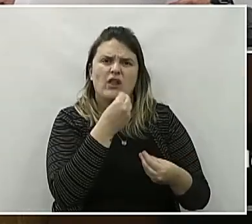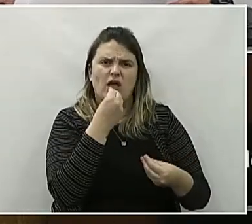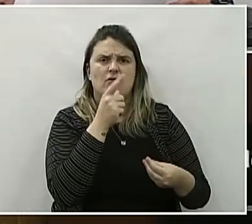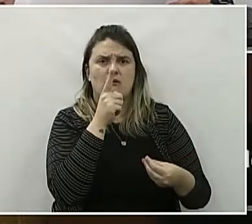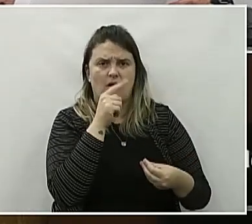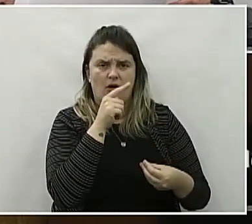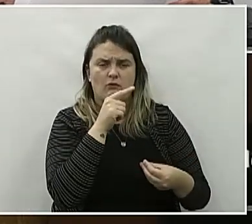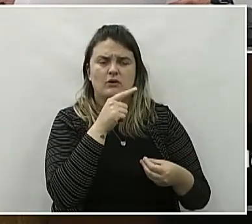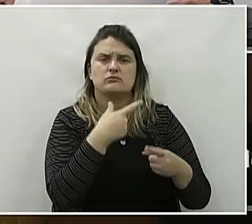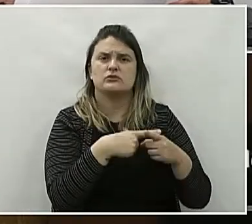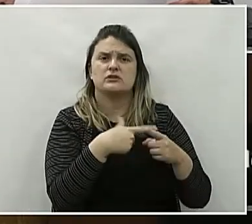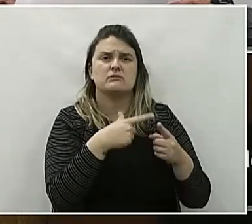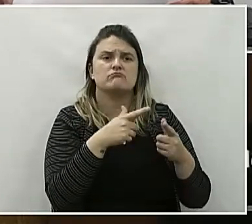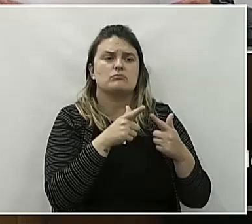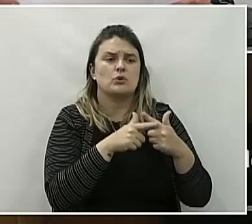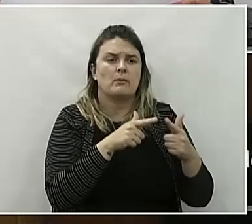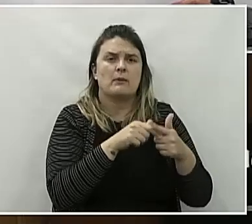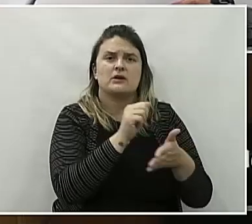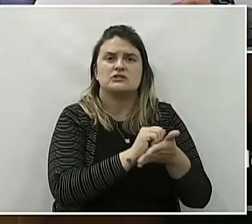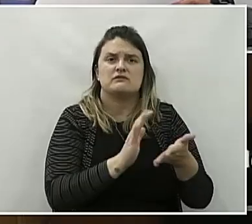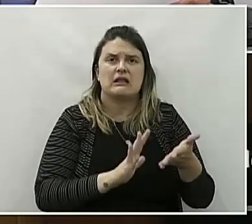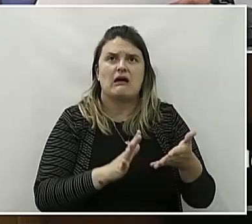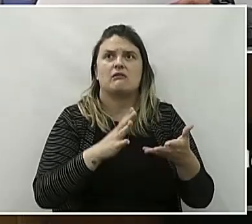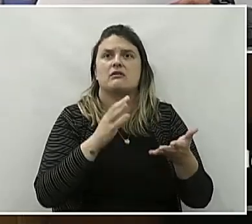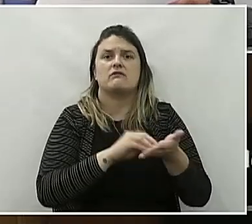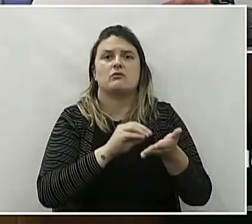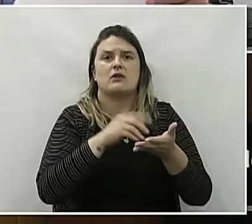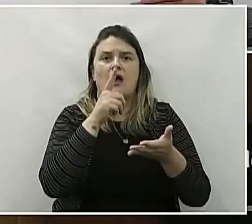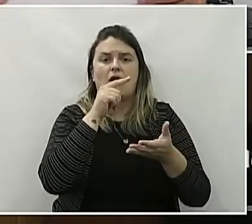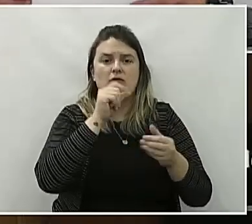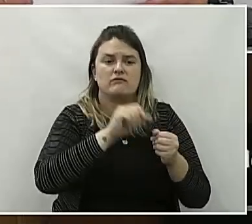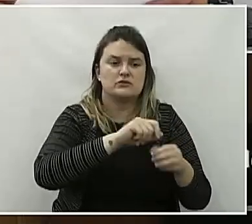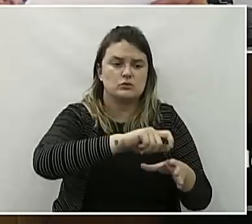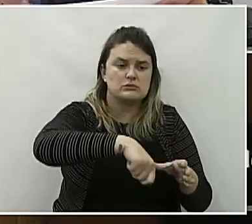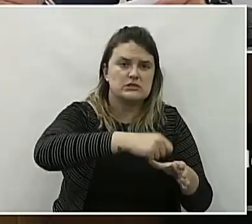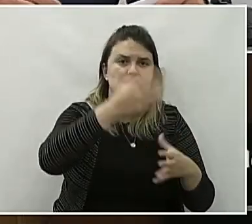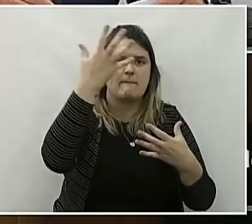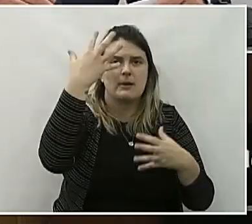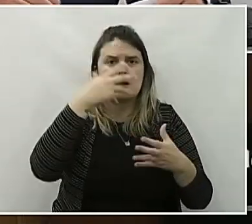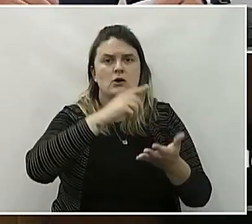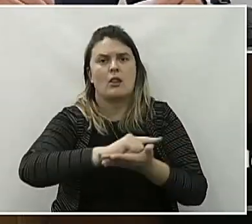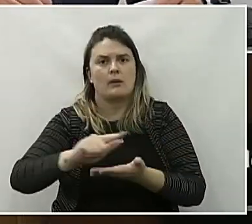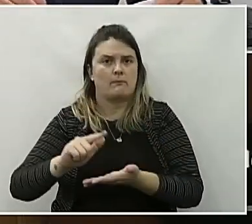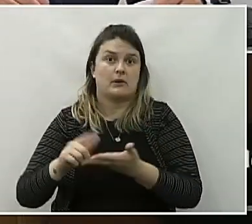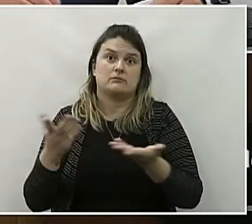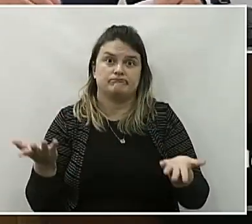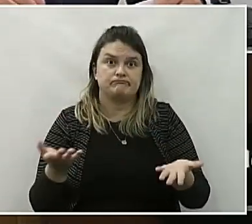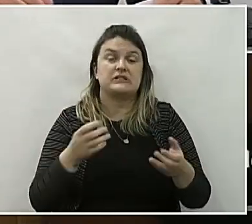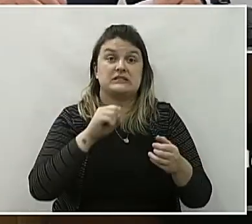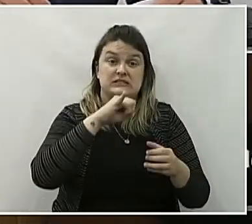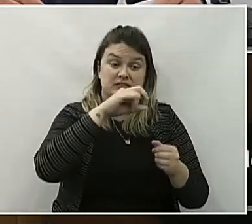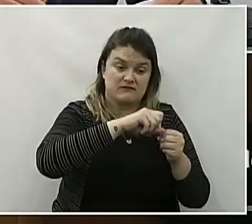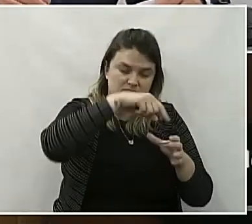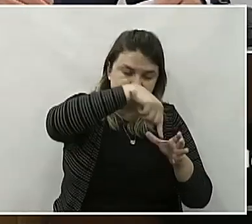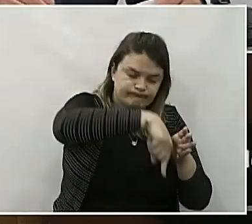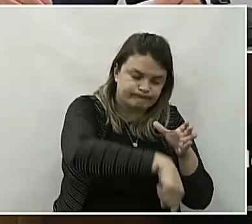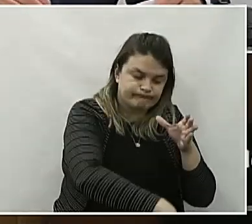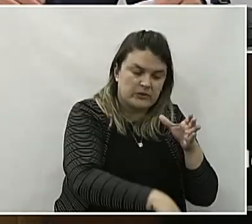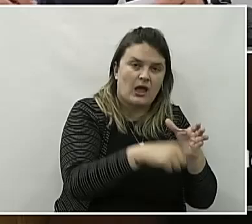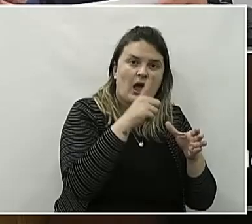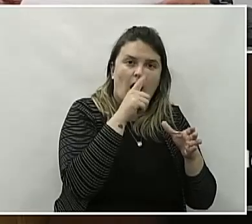atividades básicas diárias como higiene pessoal, preparação de alimentos e limpeza. A implementação de um poço artesiano também